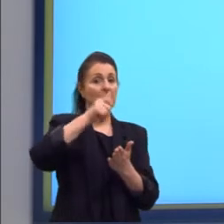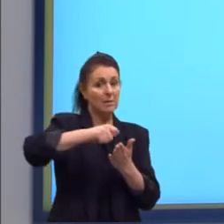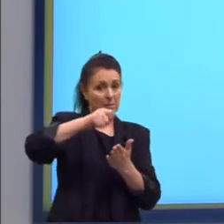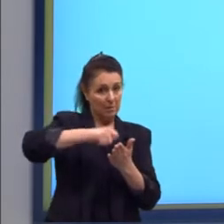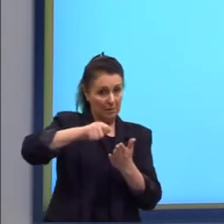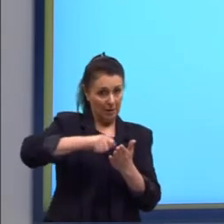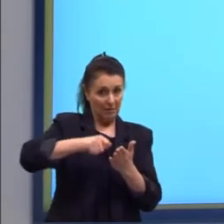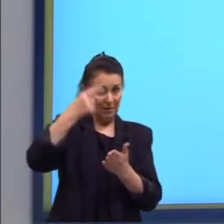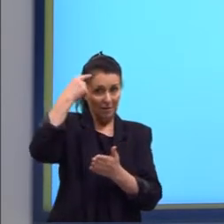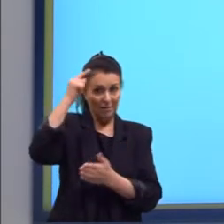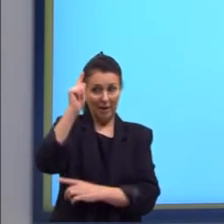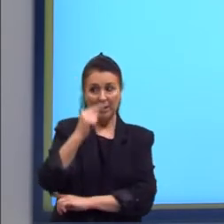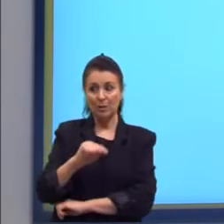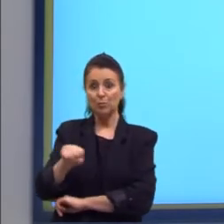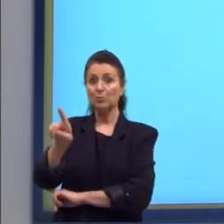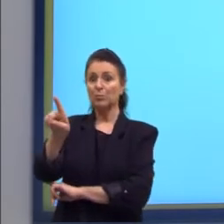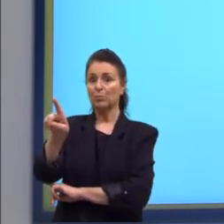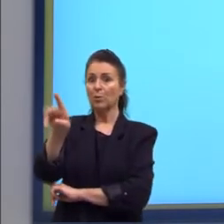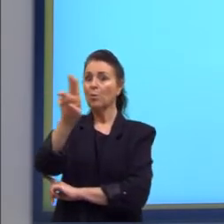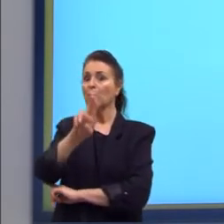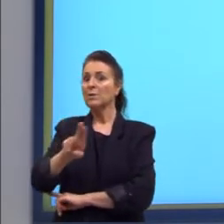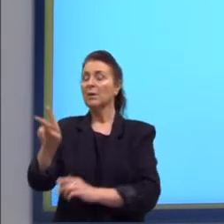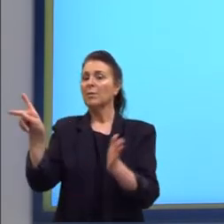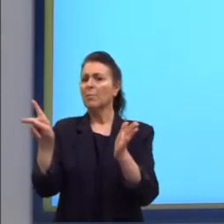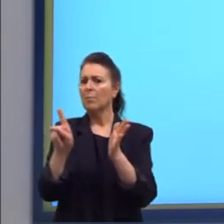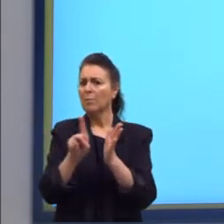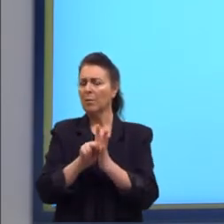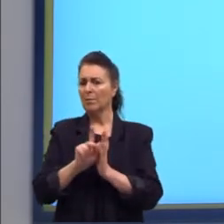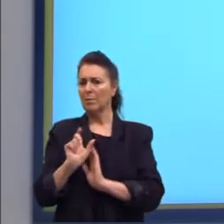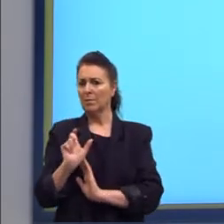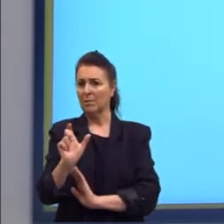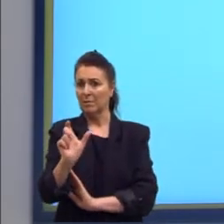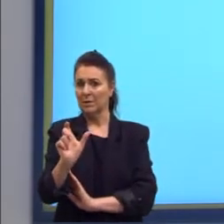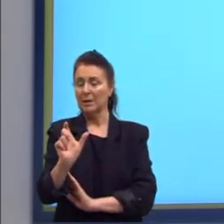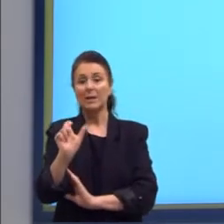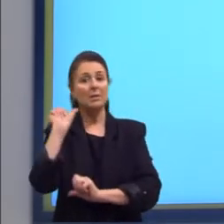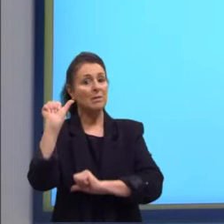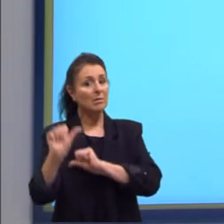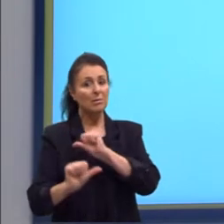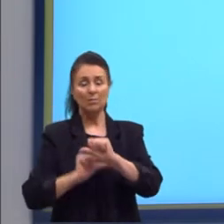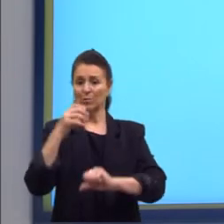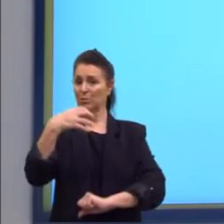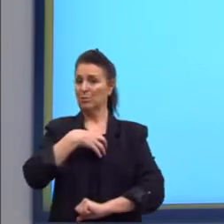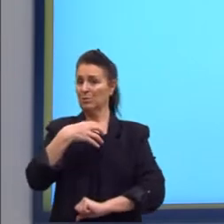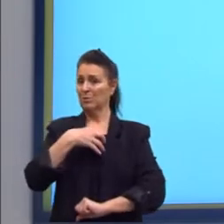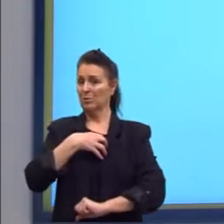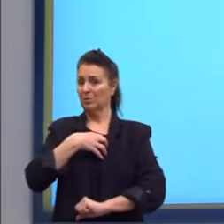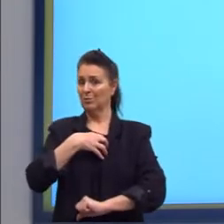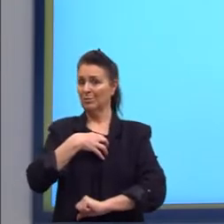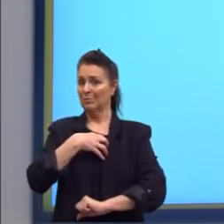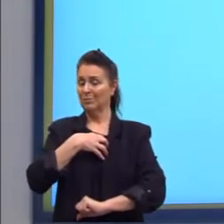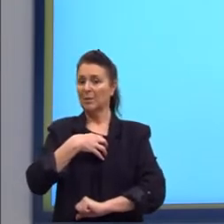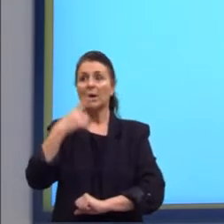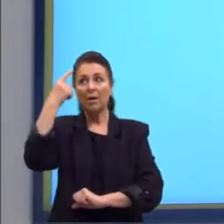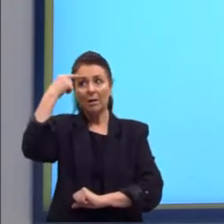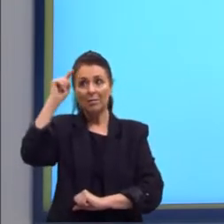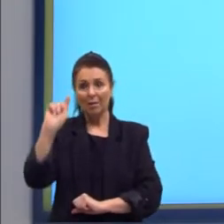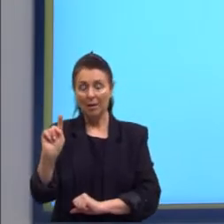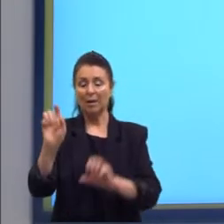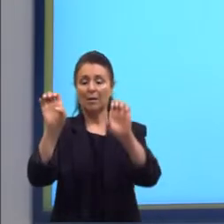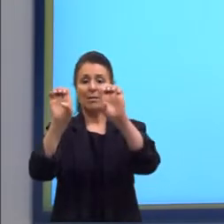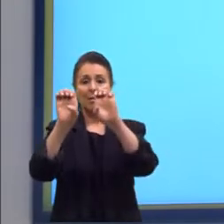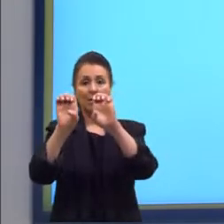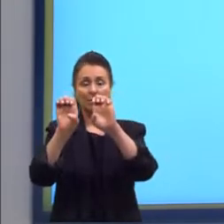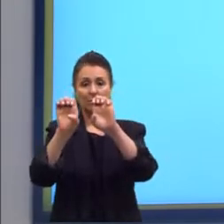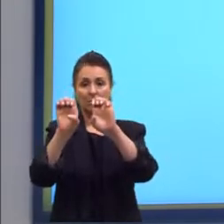palavras, sem alterar o sentido da mensagem. A ideia é a mesma, mas a estrutura e as